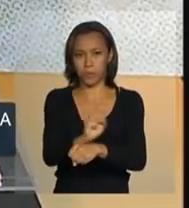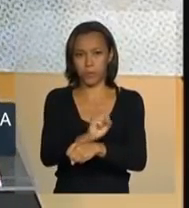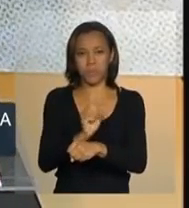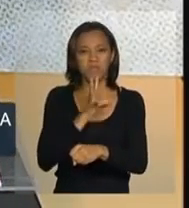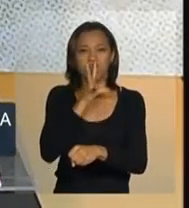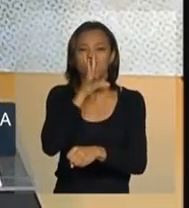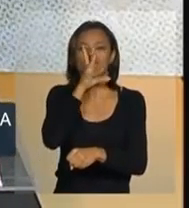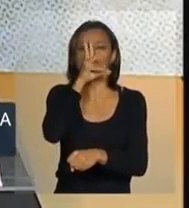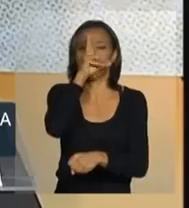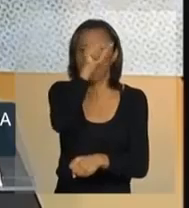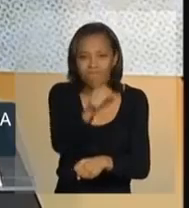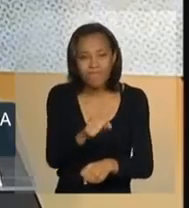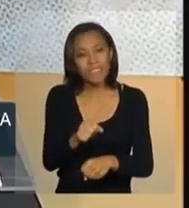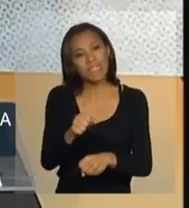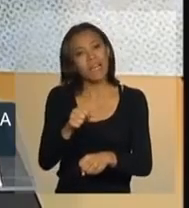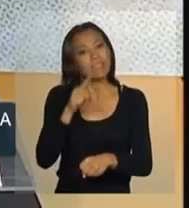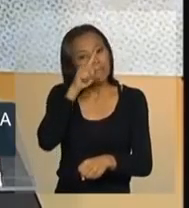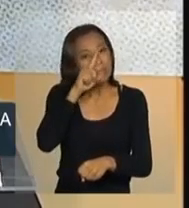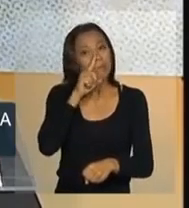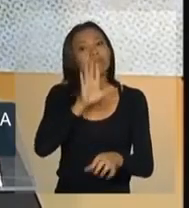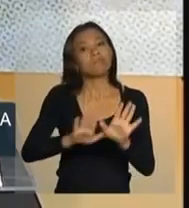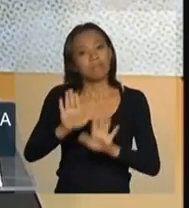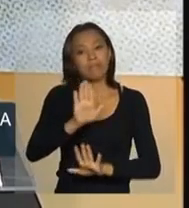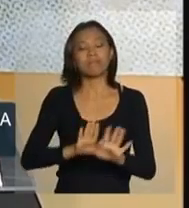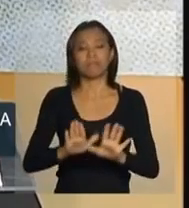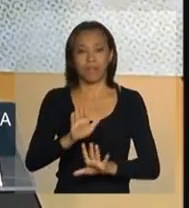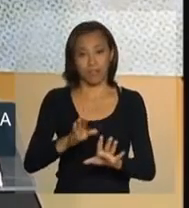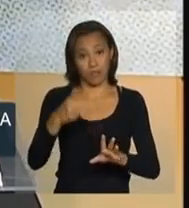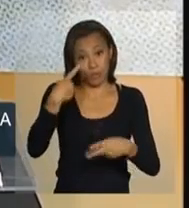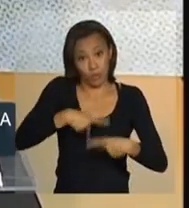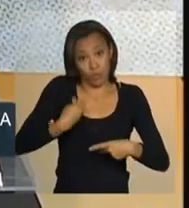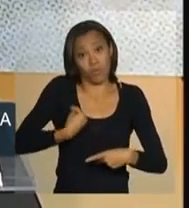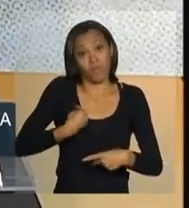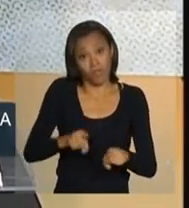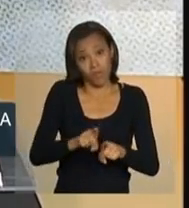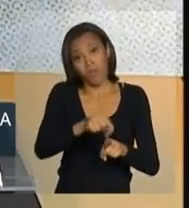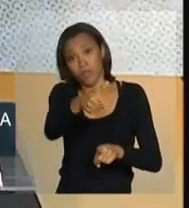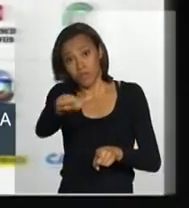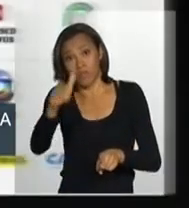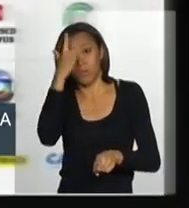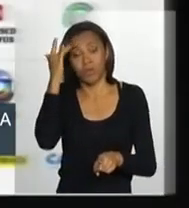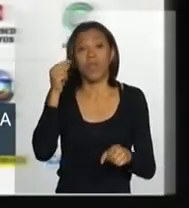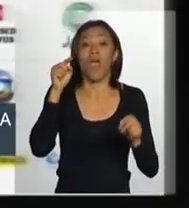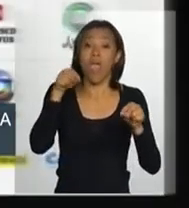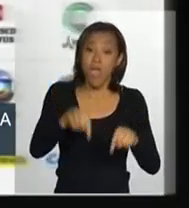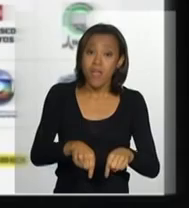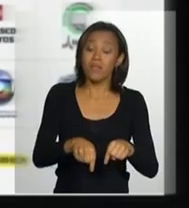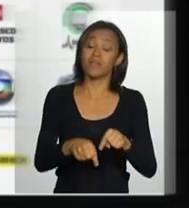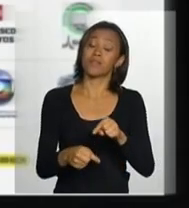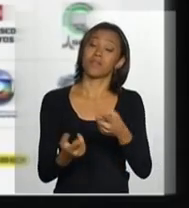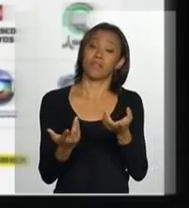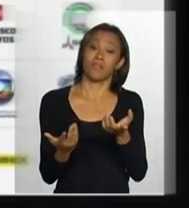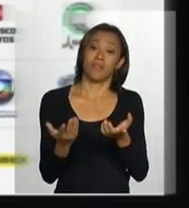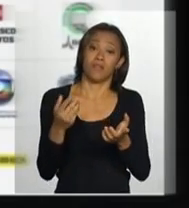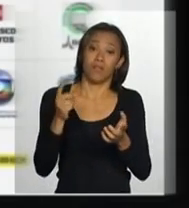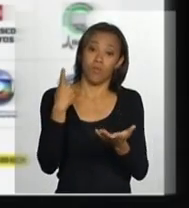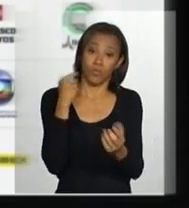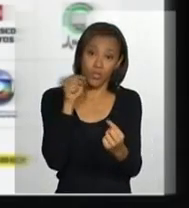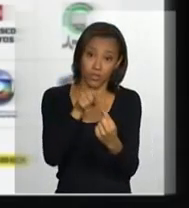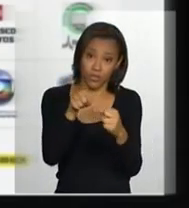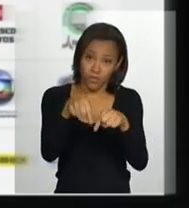vidas e a sua própria vida. Então, eu acho que isso é que é fundamental. E esse propósito aqui está bem posto